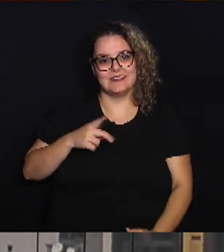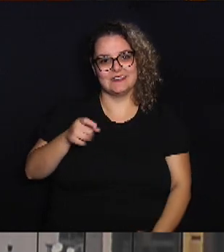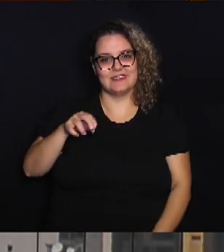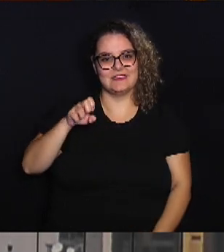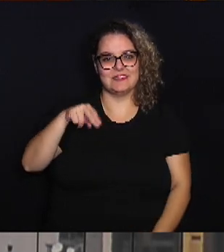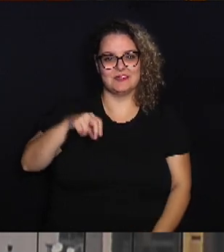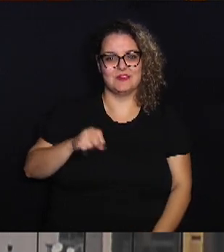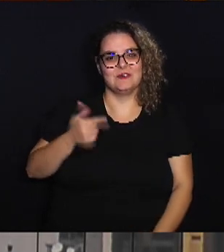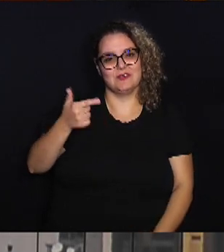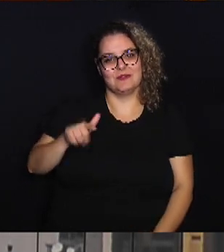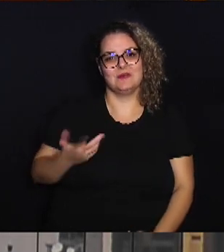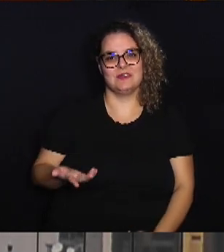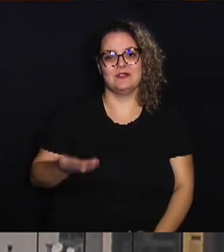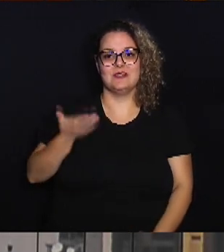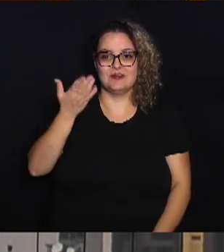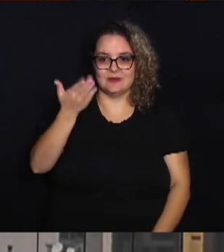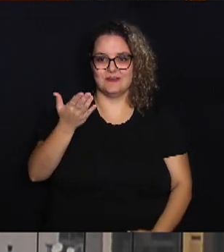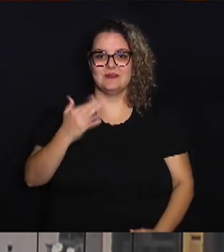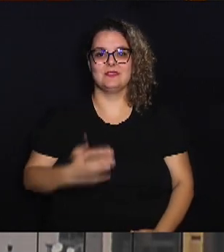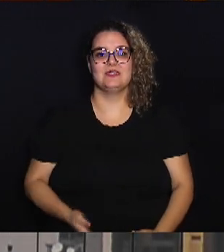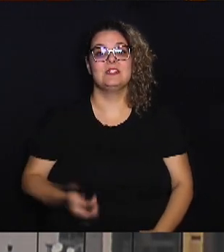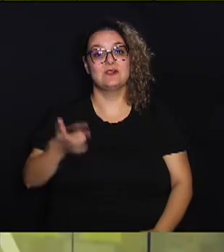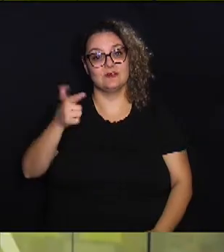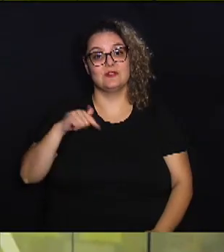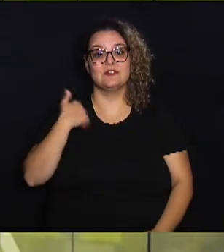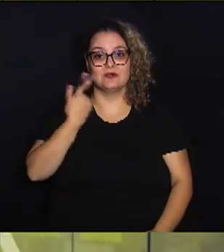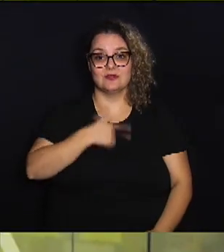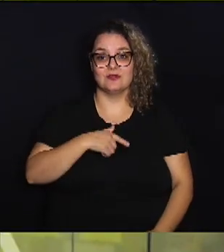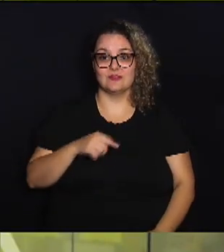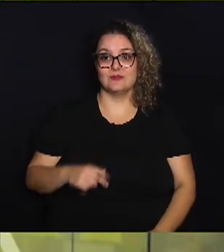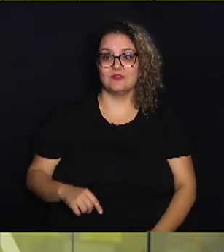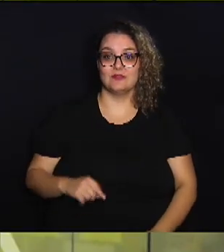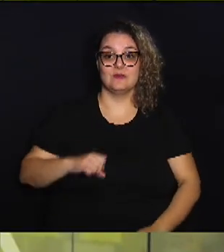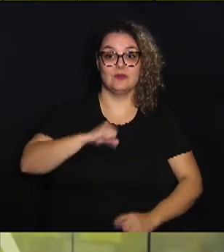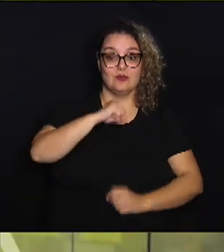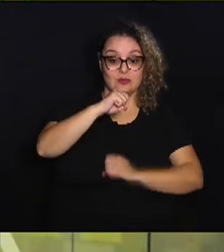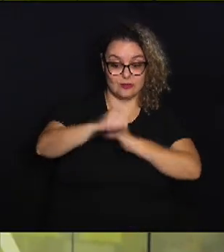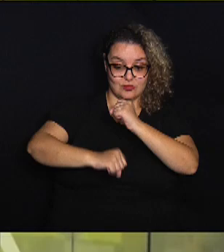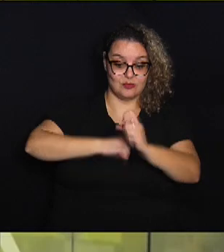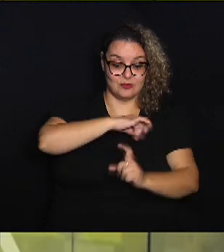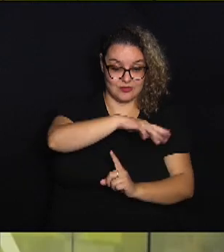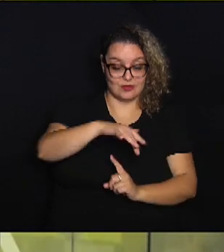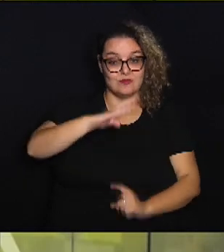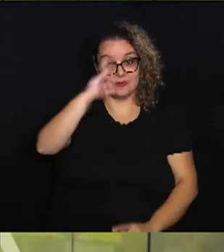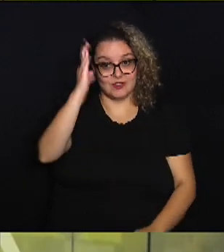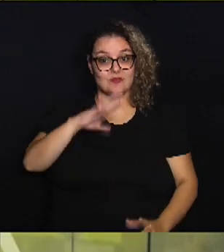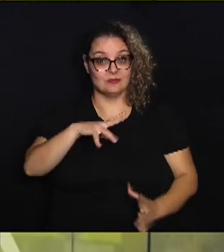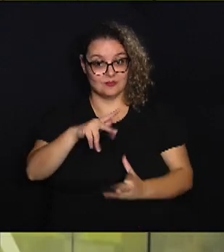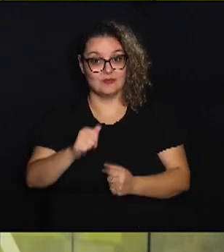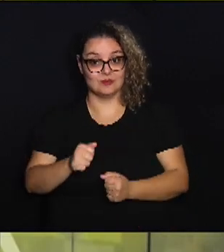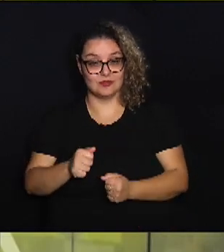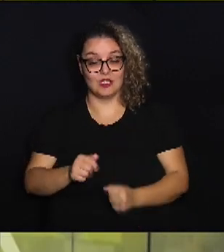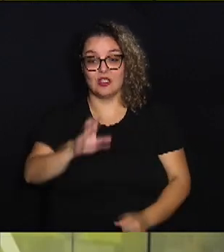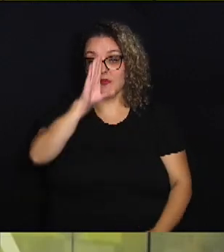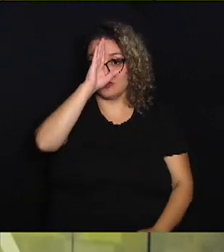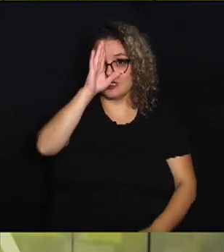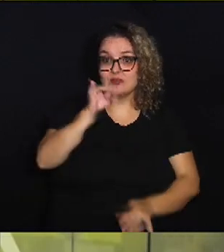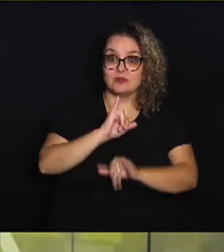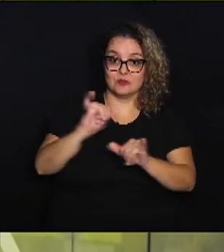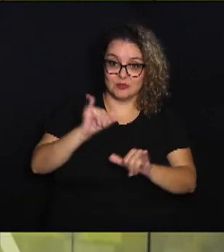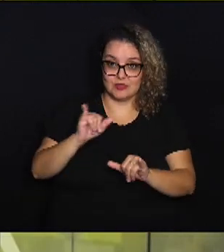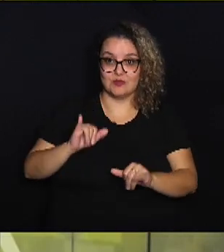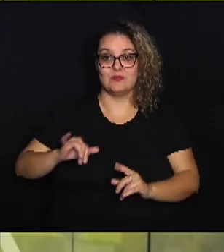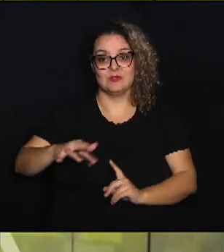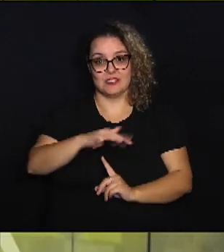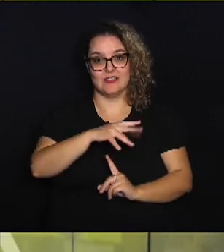vez, Anderson. E você fica com a gente, que a gente vai fazer aquele giro pelo Brasil e pelo mundo com as principais notícias do